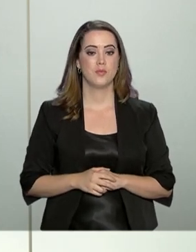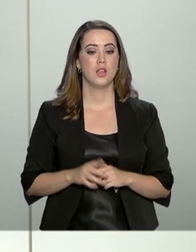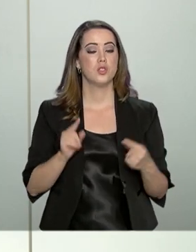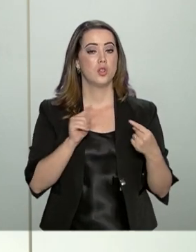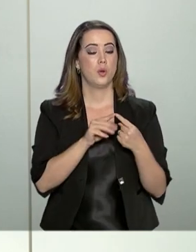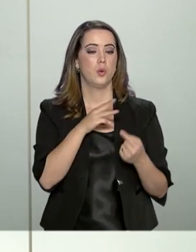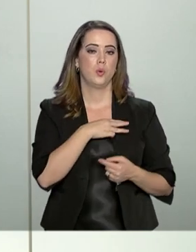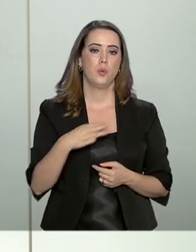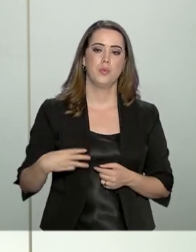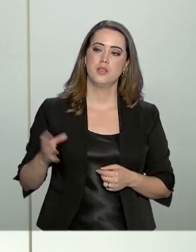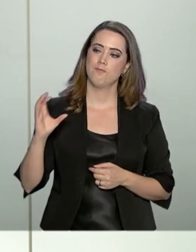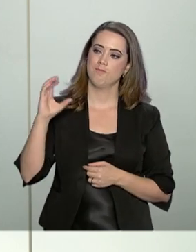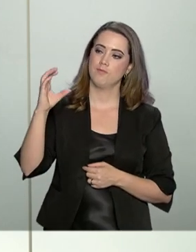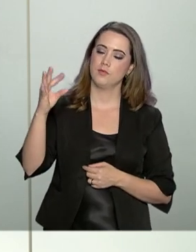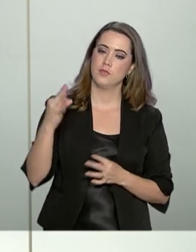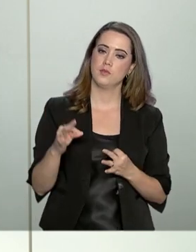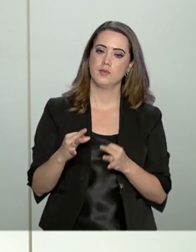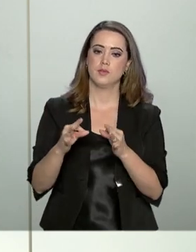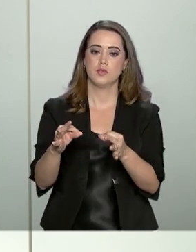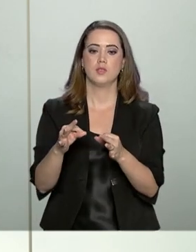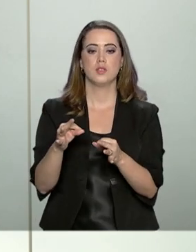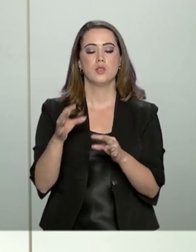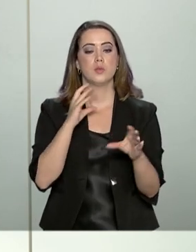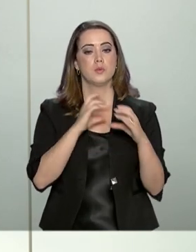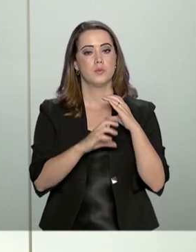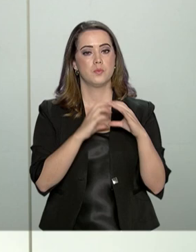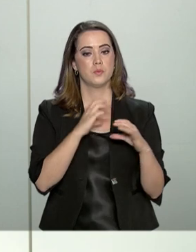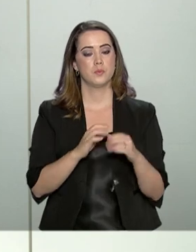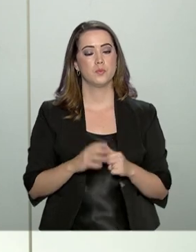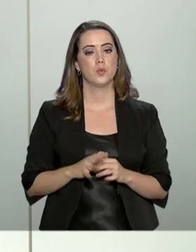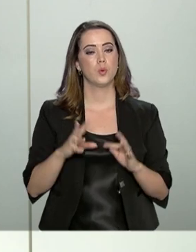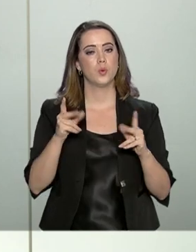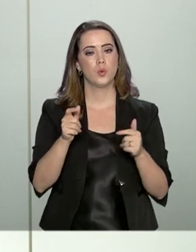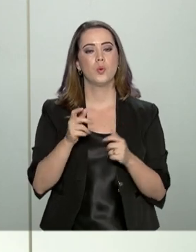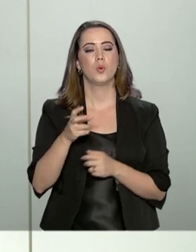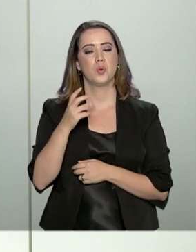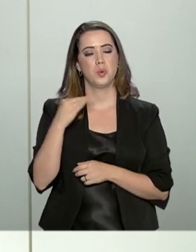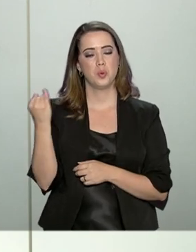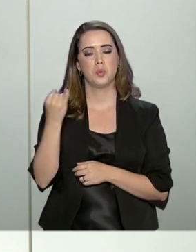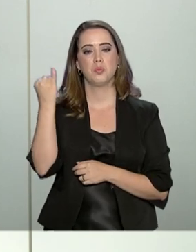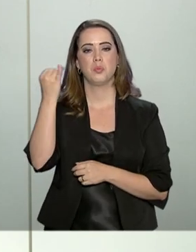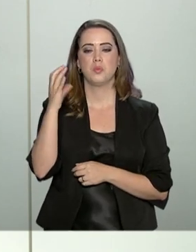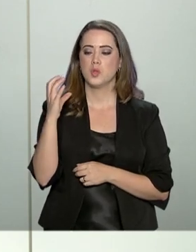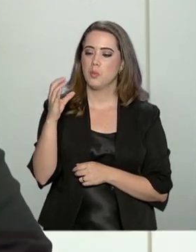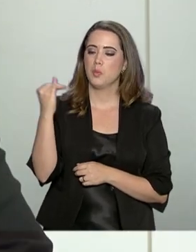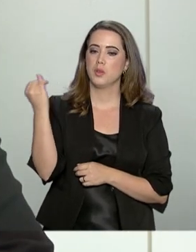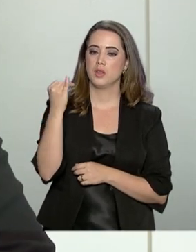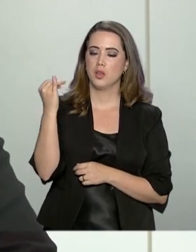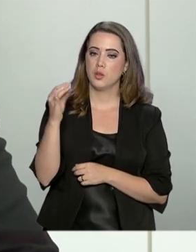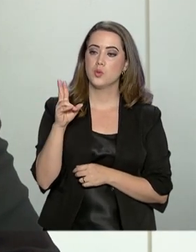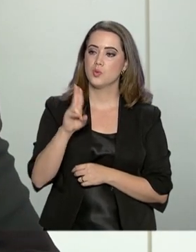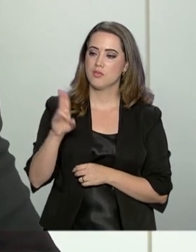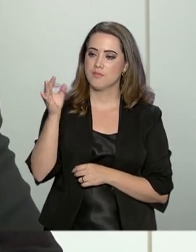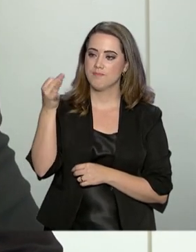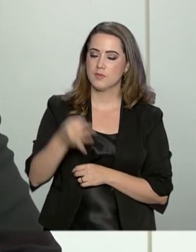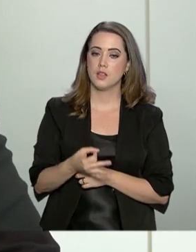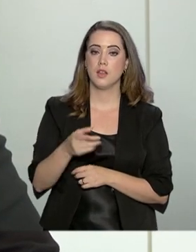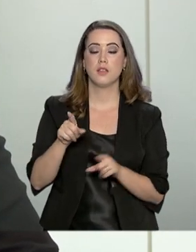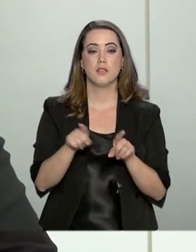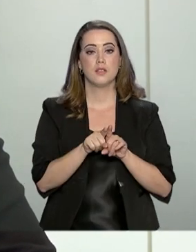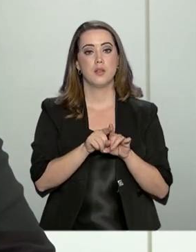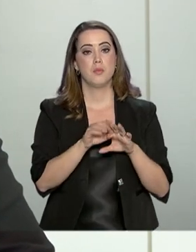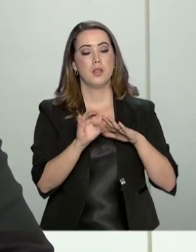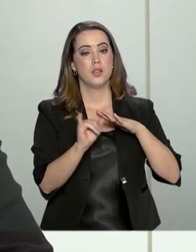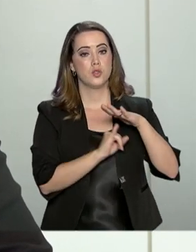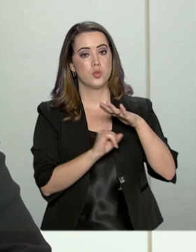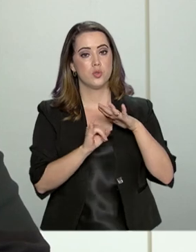Pontes, de Ciência, Tecnologia, Inovações e Comunicações, todo o talento deve ser aproveitado. Além das instituições de